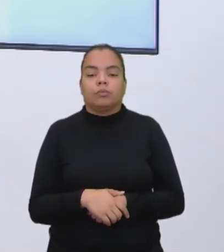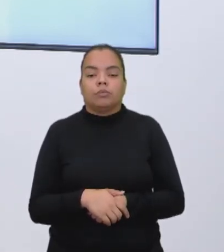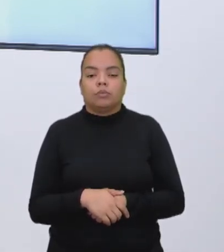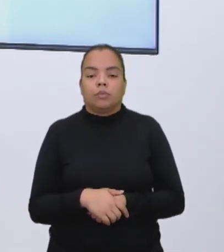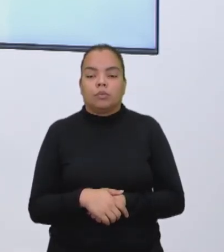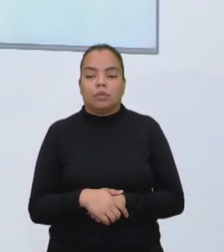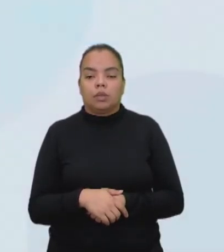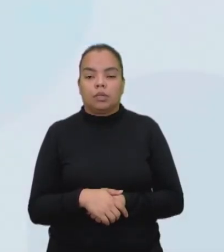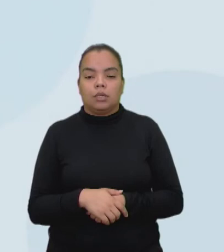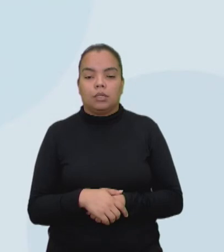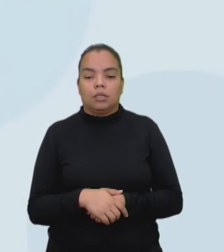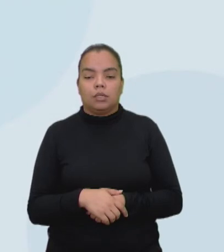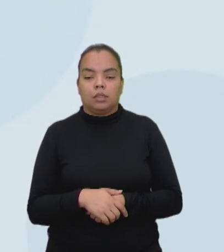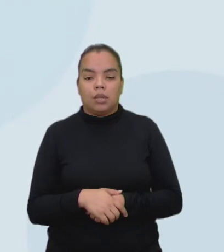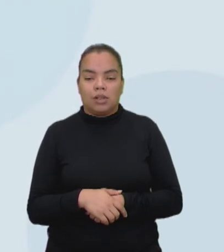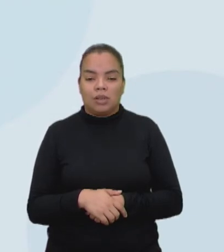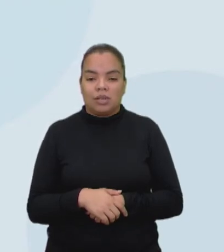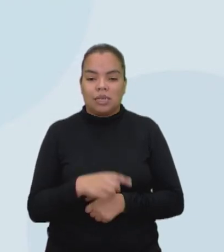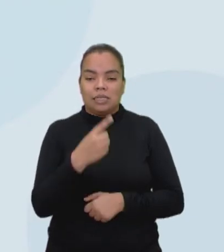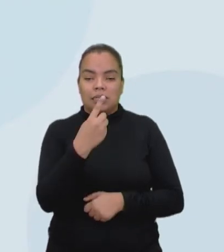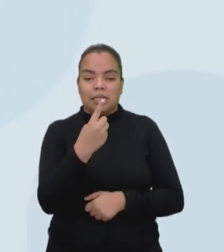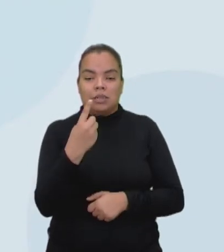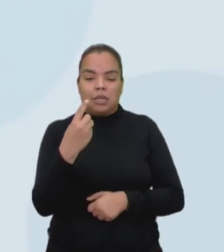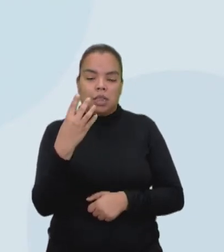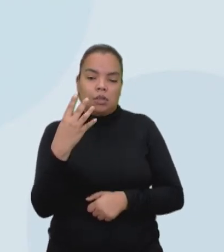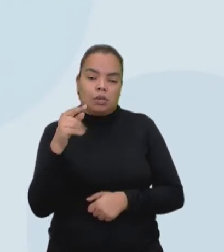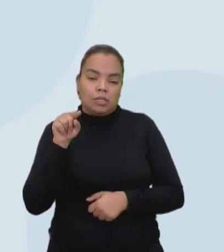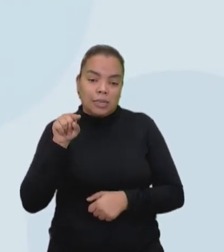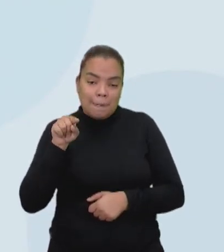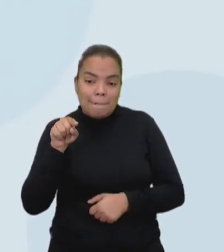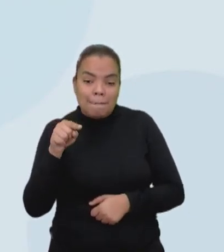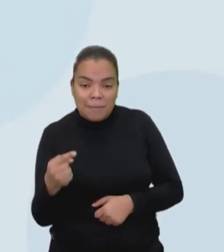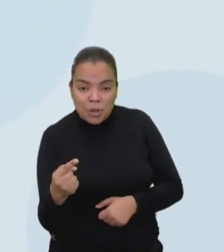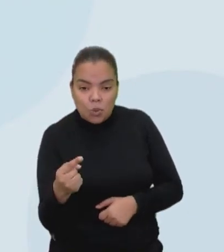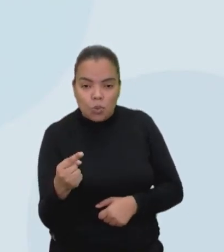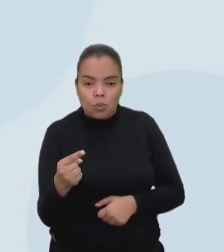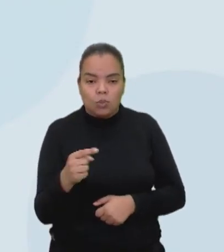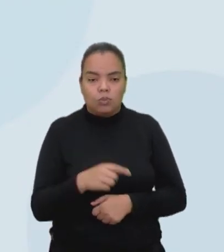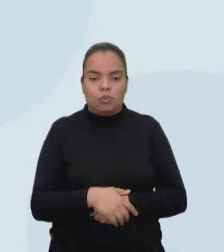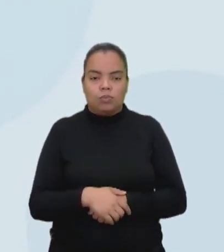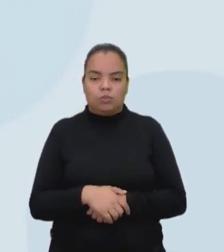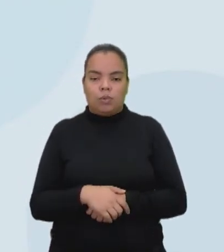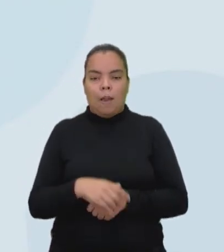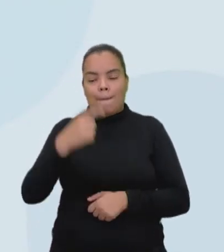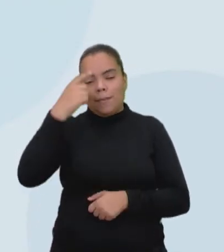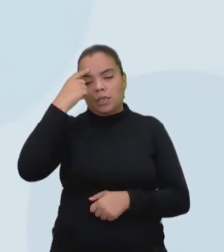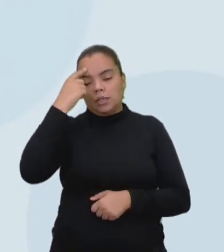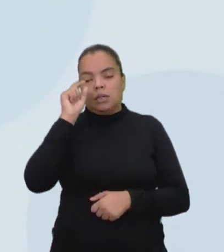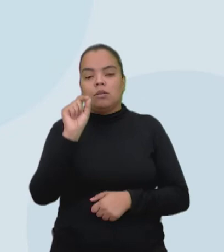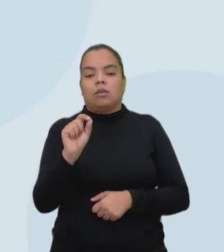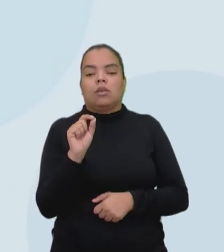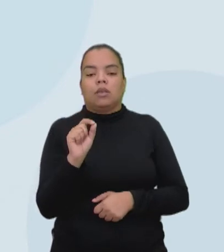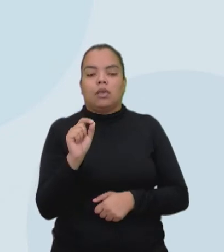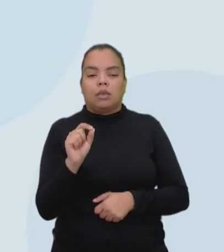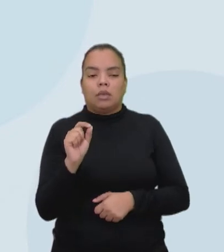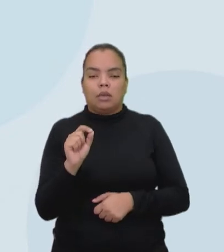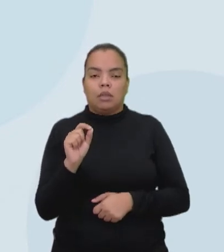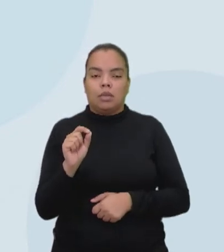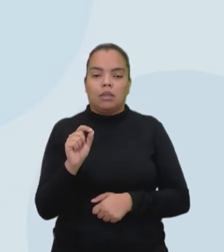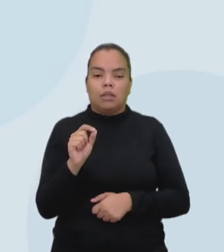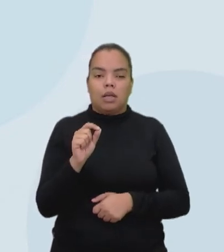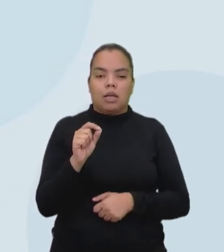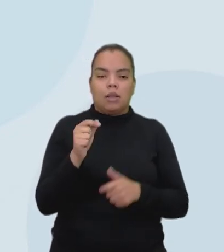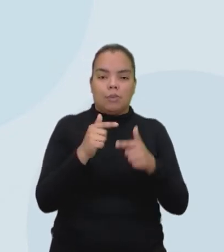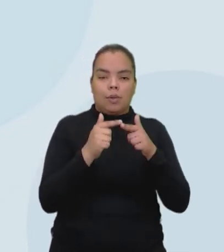114 mil. Já percebam que essa receita diminuiu bem, pensando que na situação 1,